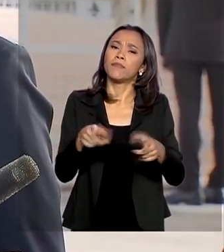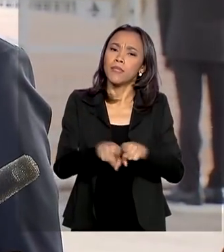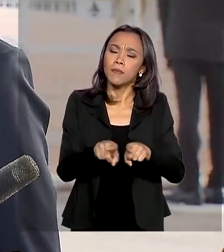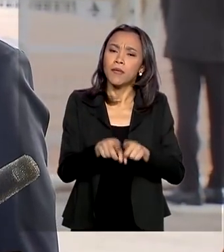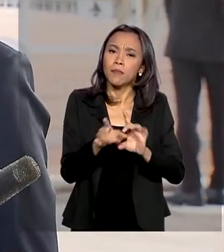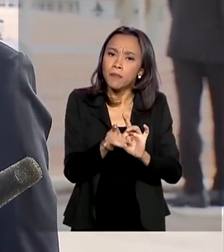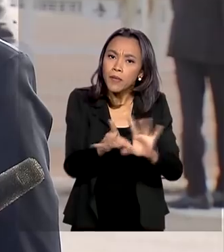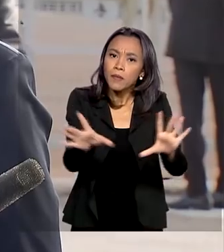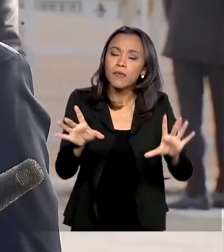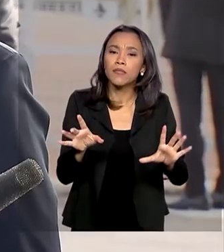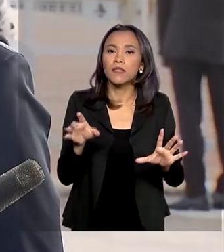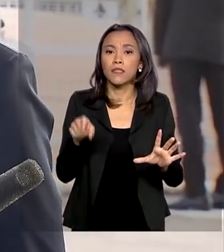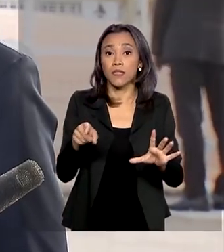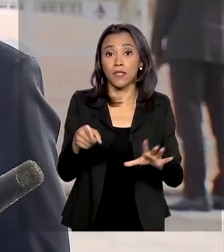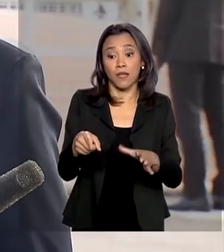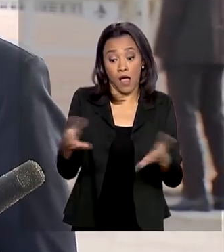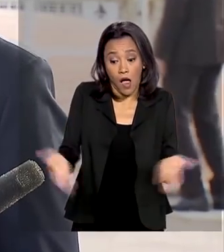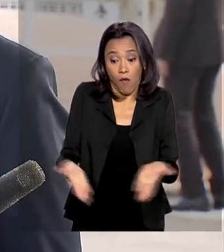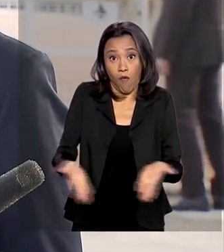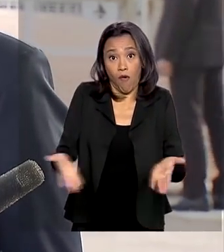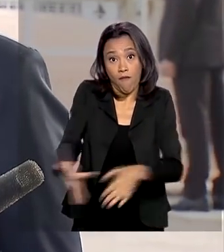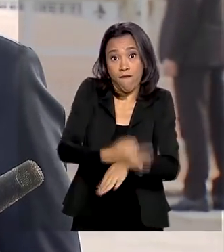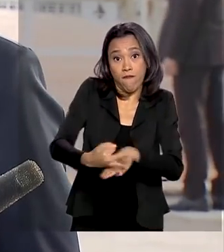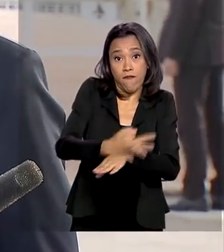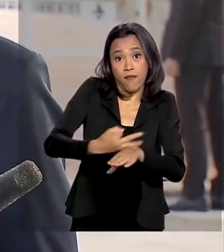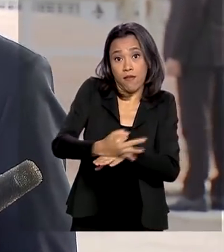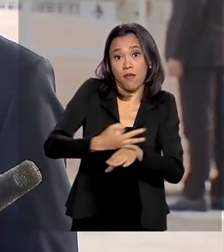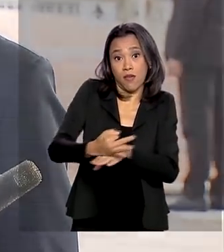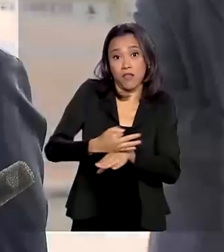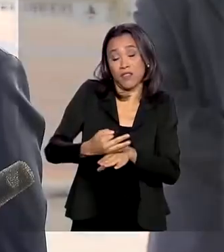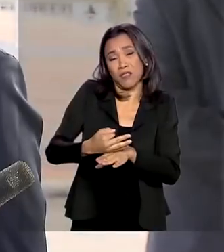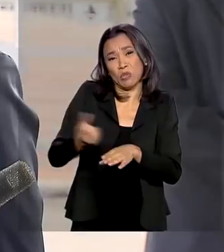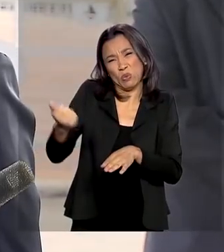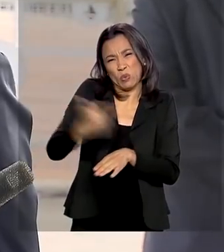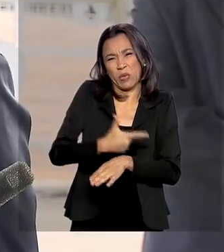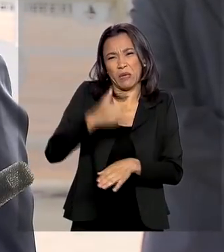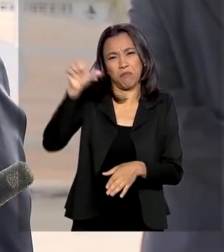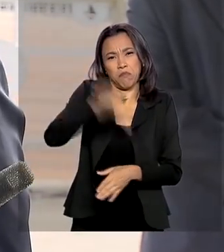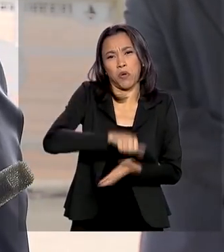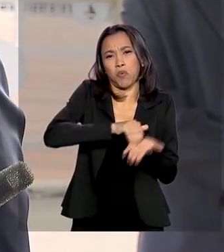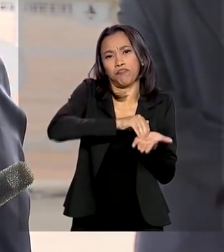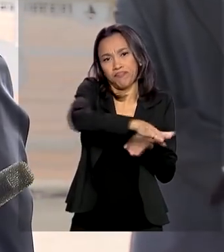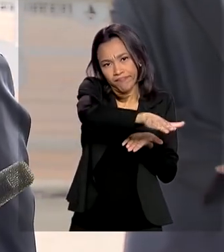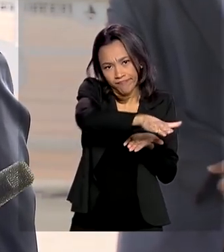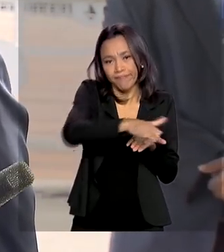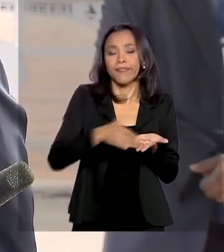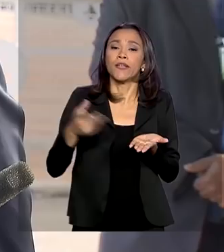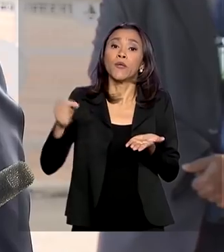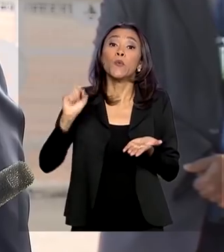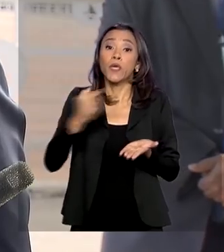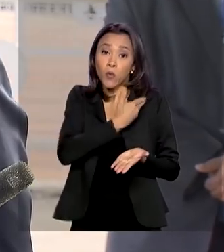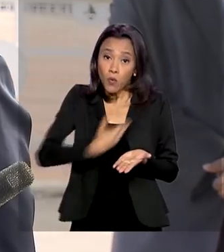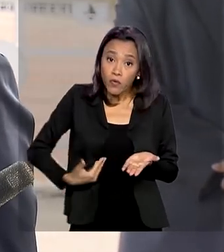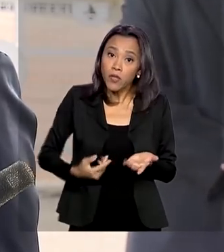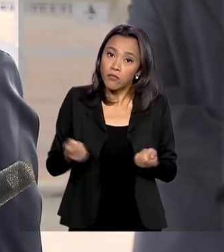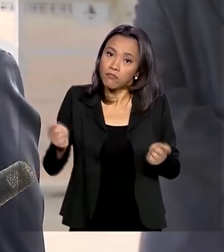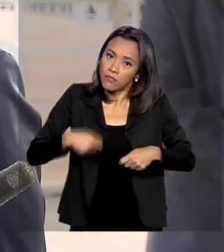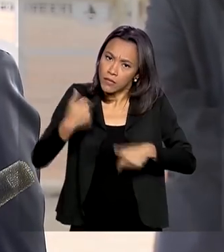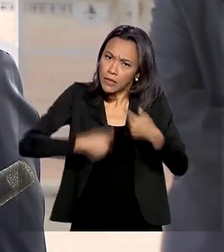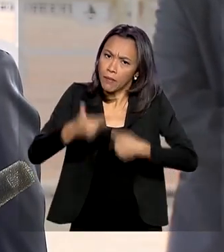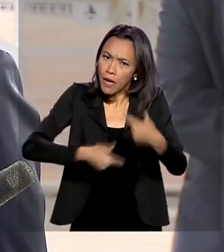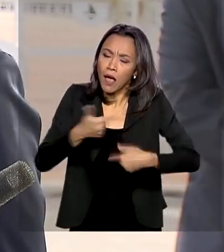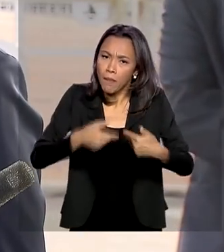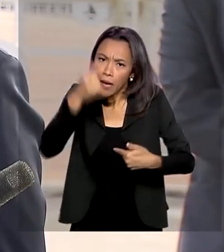permite que se entre em férias agora, que é melhor do que ser demitido. E o que o governo puder fazer pela vida das pessoas e pela